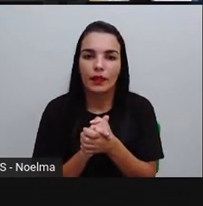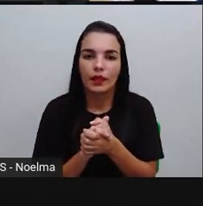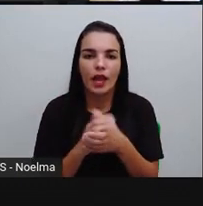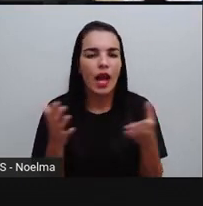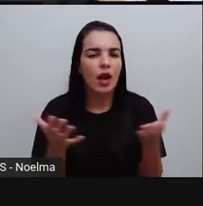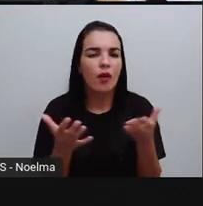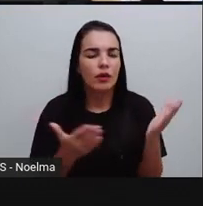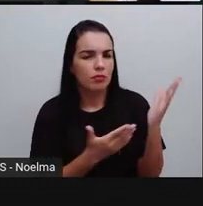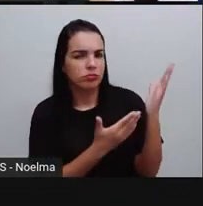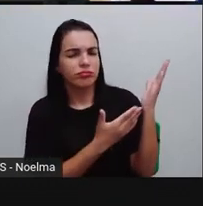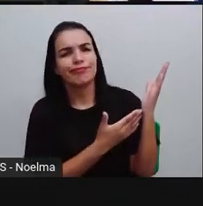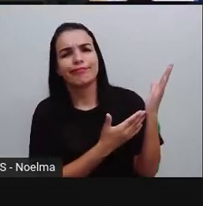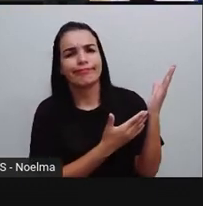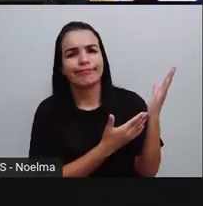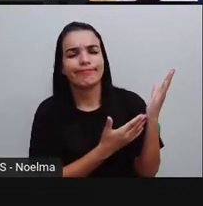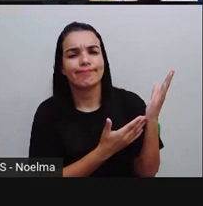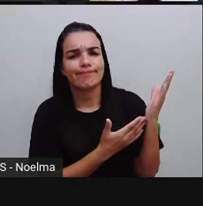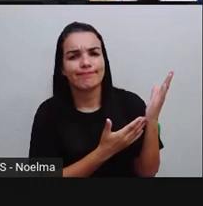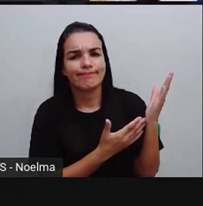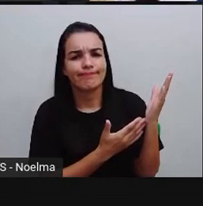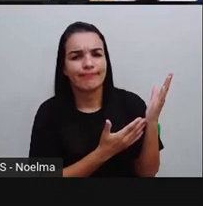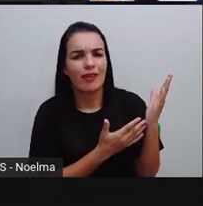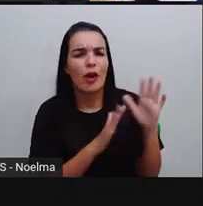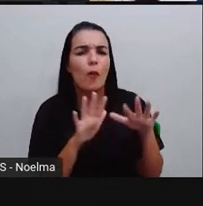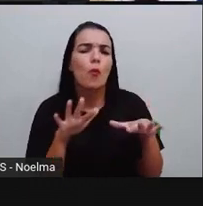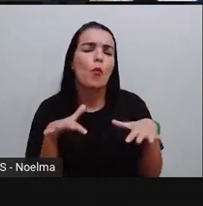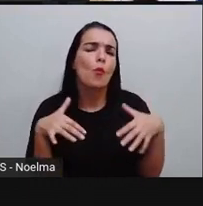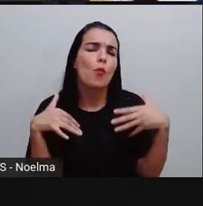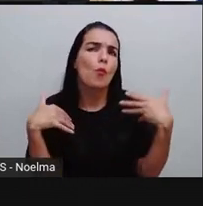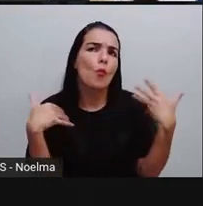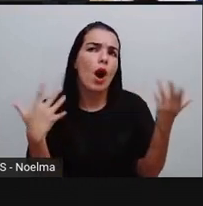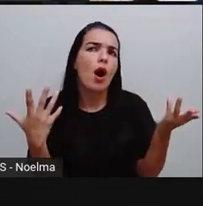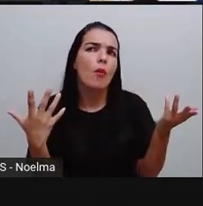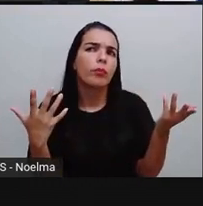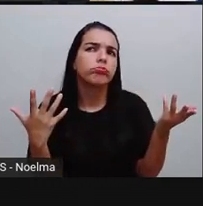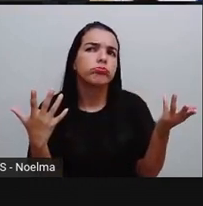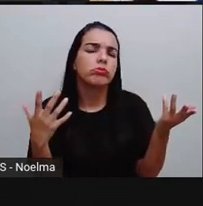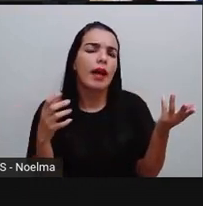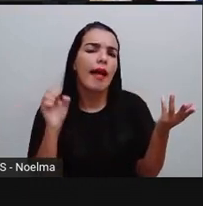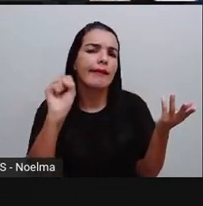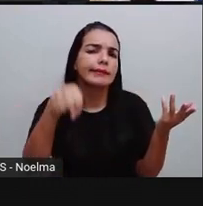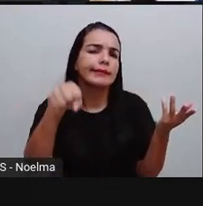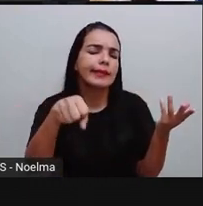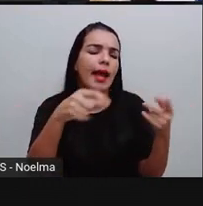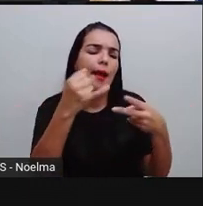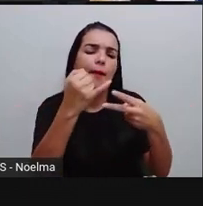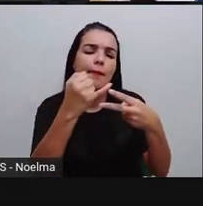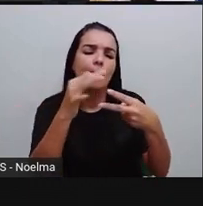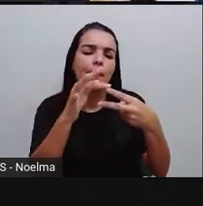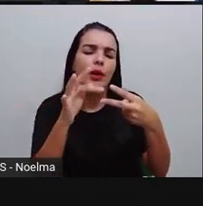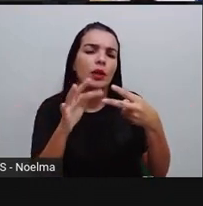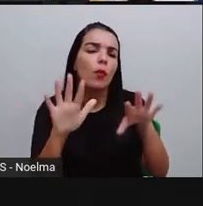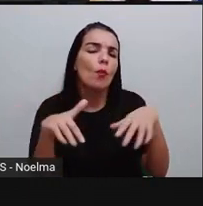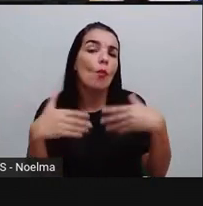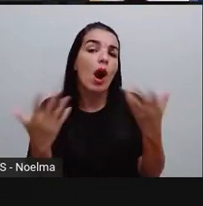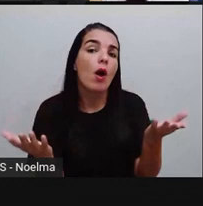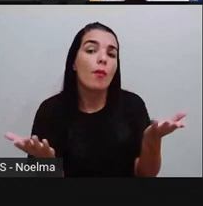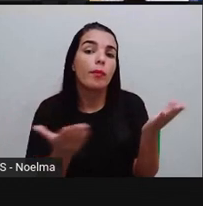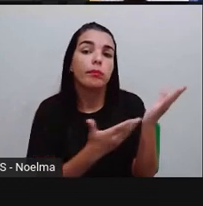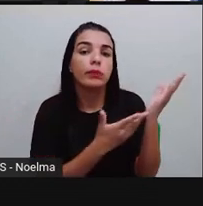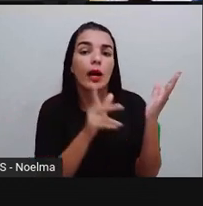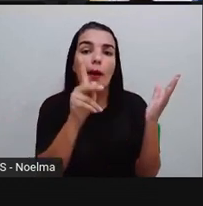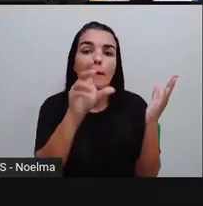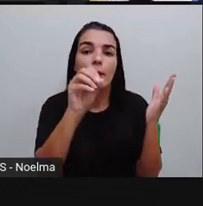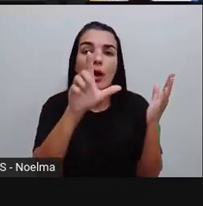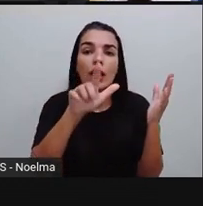E dessas figuras aqui, quais dessas figuras abaixo são polígonos? Quais são polígonos?